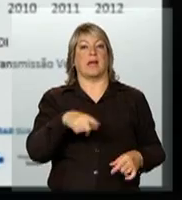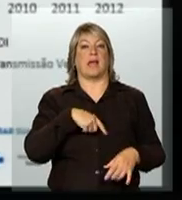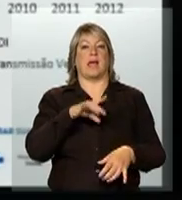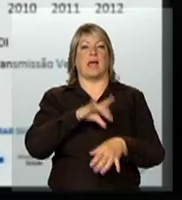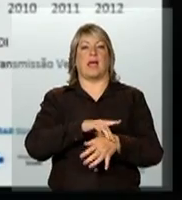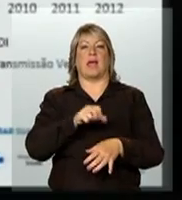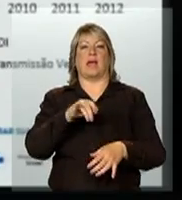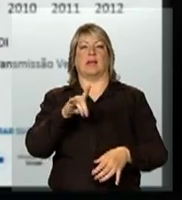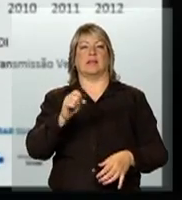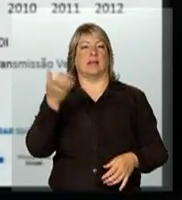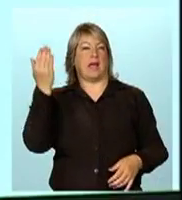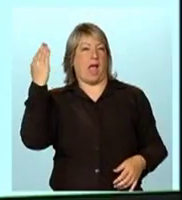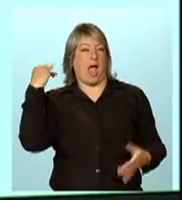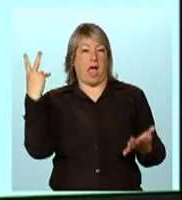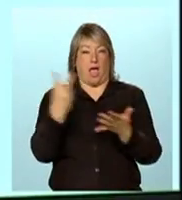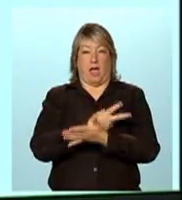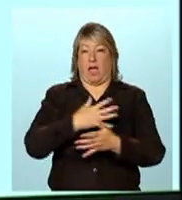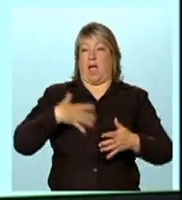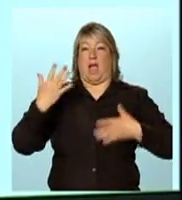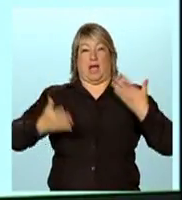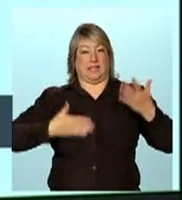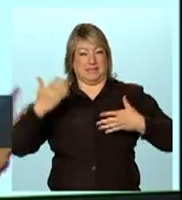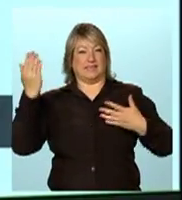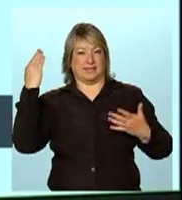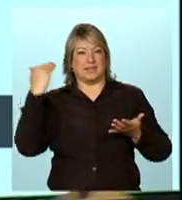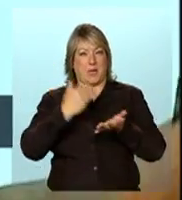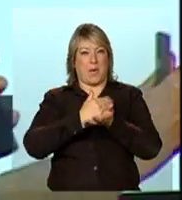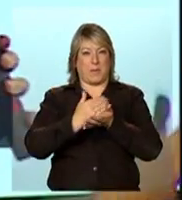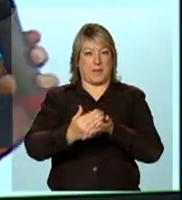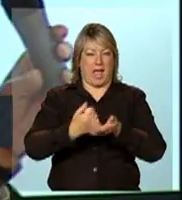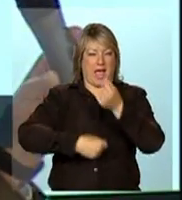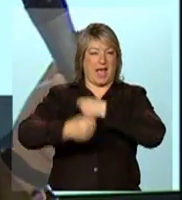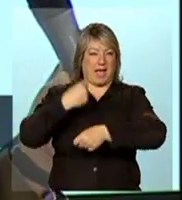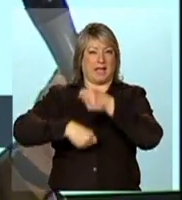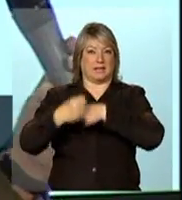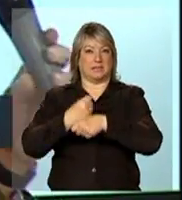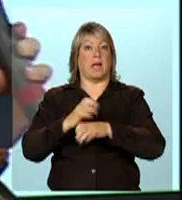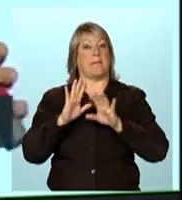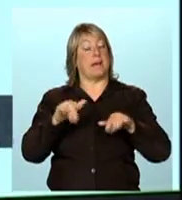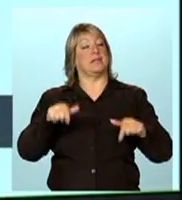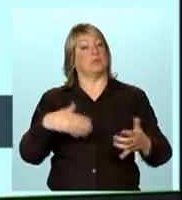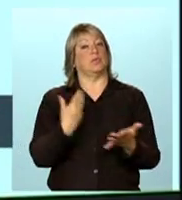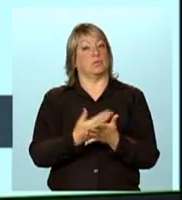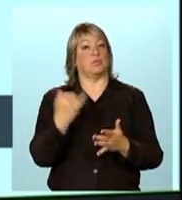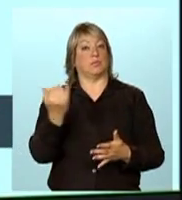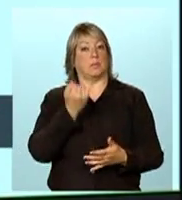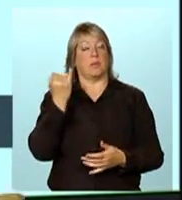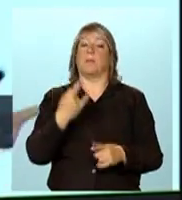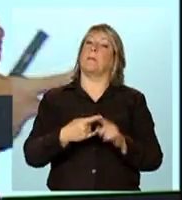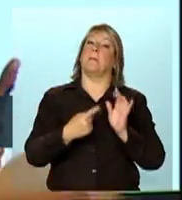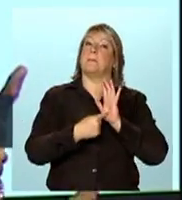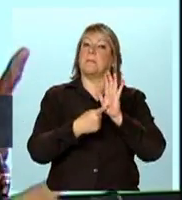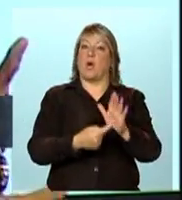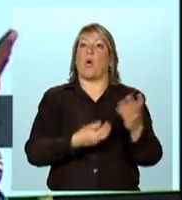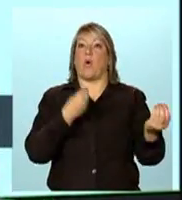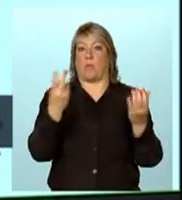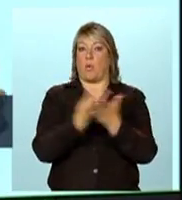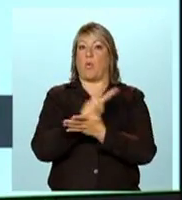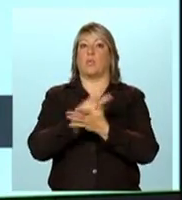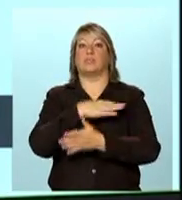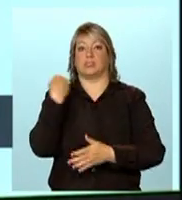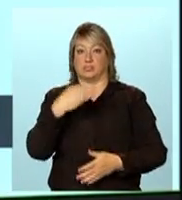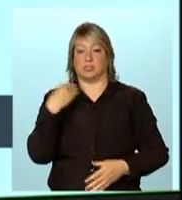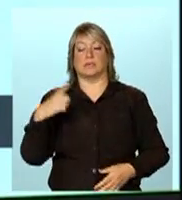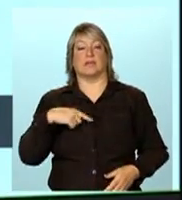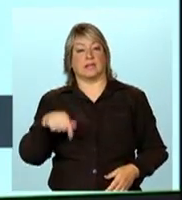com toda aquela dramaticidade que envolveu no começo, mas seguramente isso é um estudo importante. Mas o fato que gera a necessidade de uma